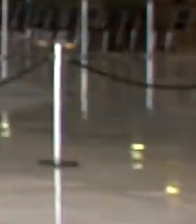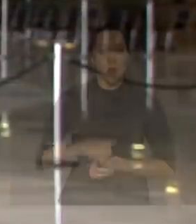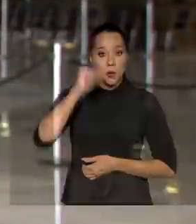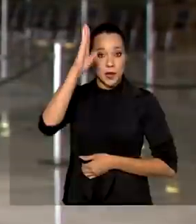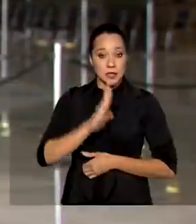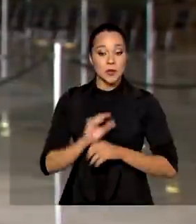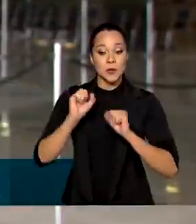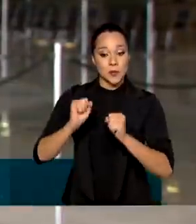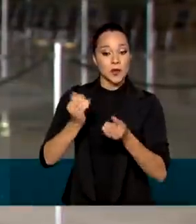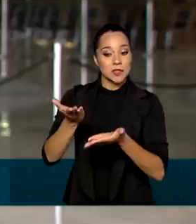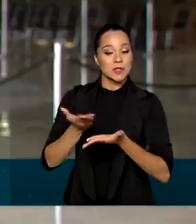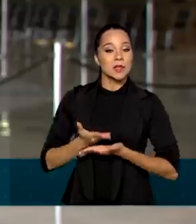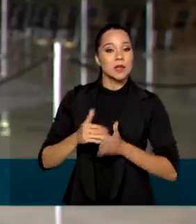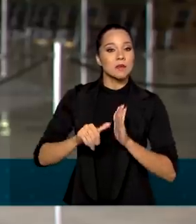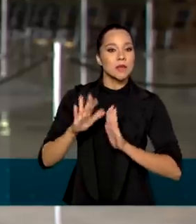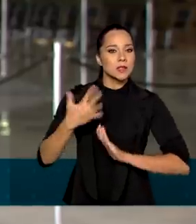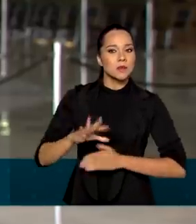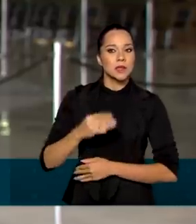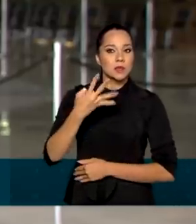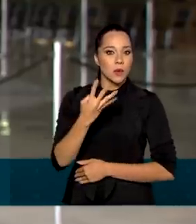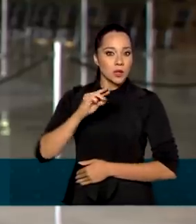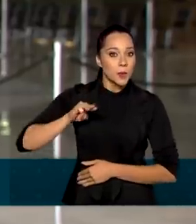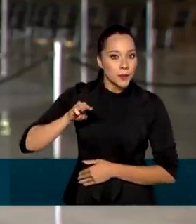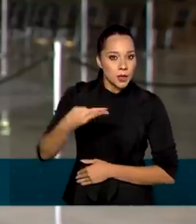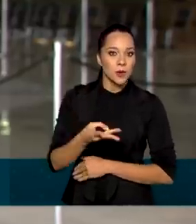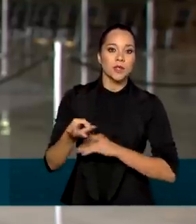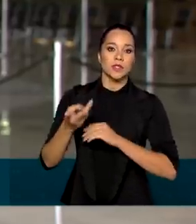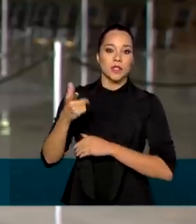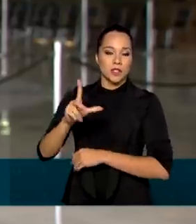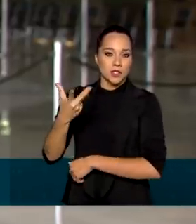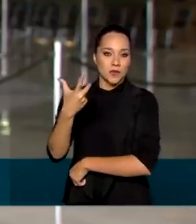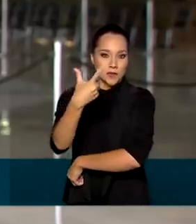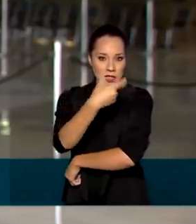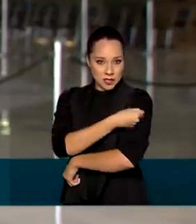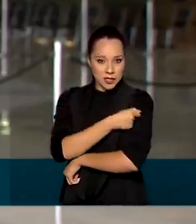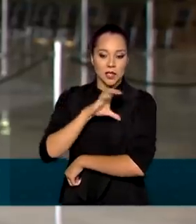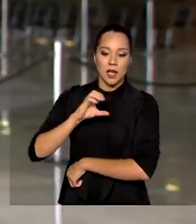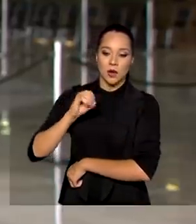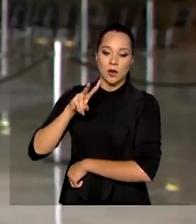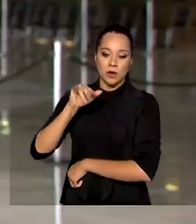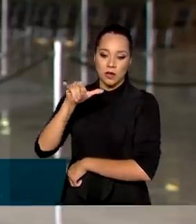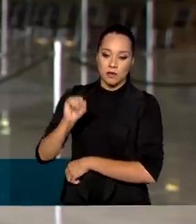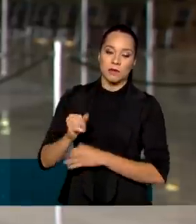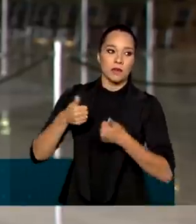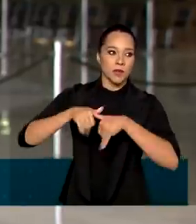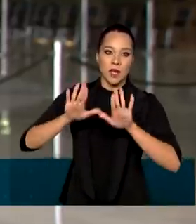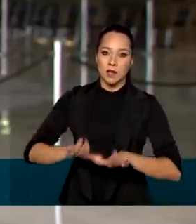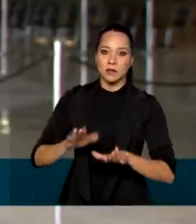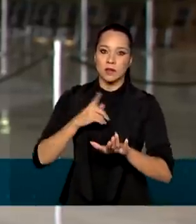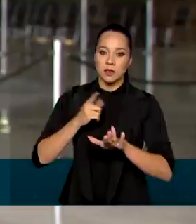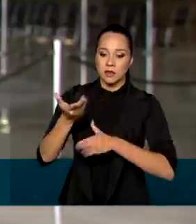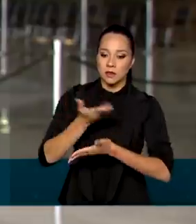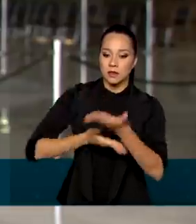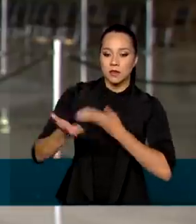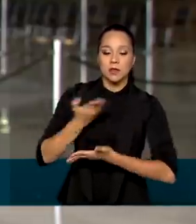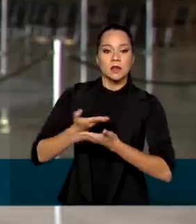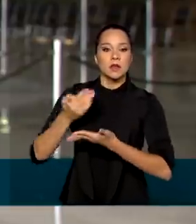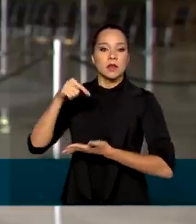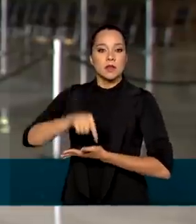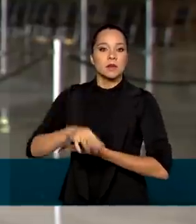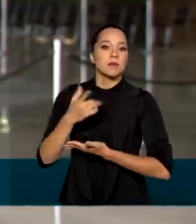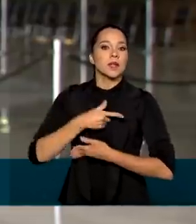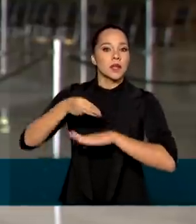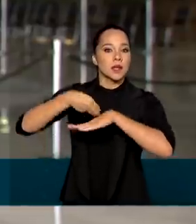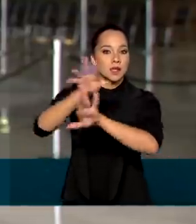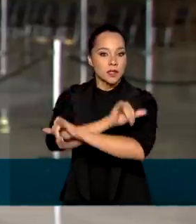o Brasil pode receber cerca de 4 milhões de doses da COVAX Facility em maio. A informação foi repassada pelos coordenadores da